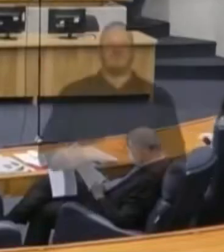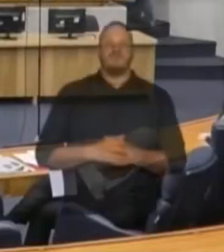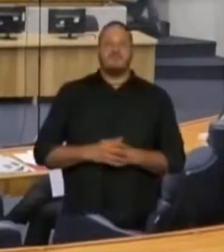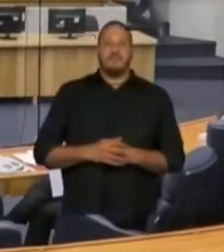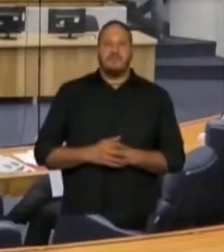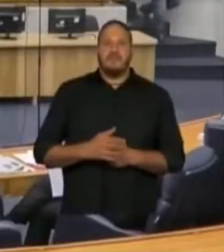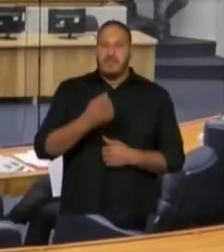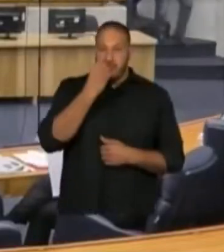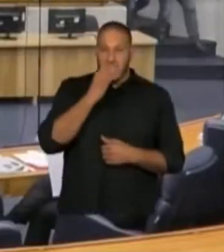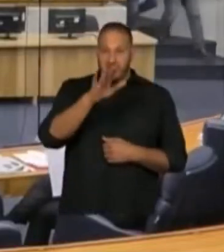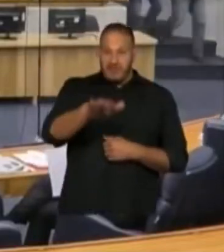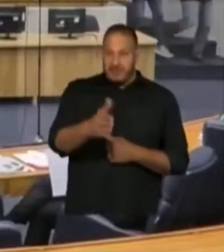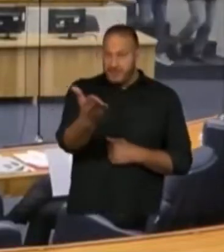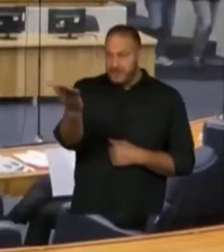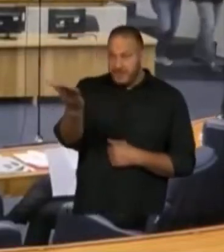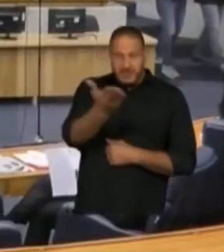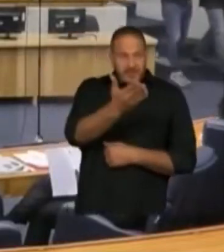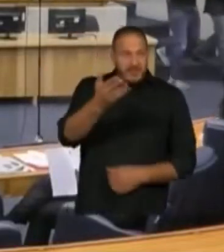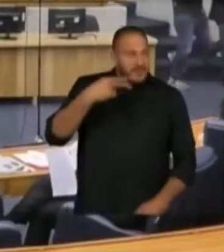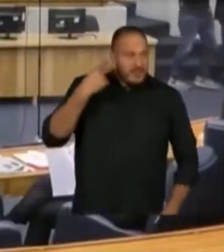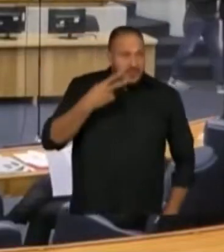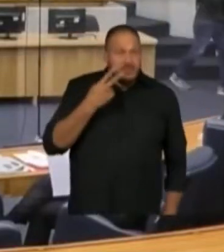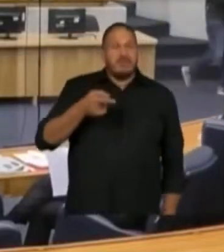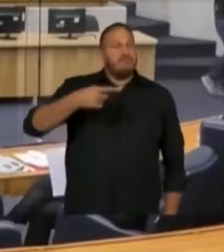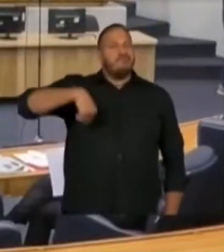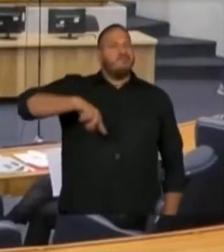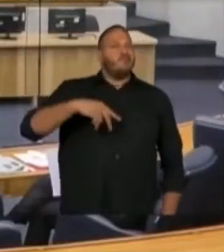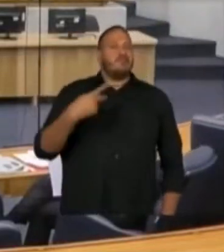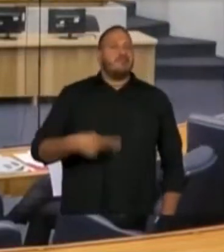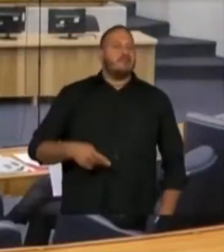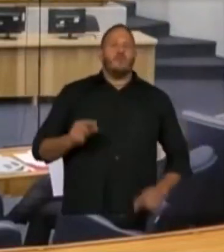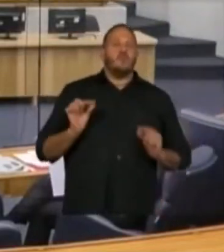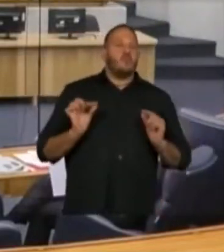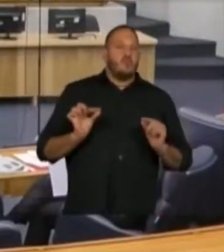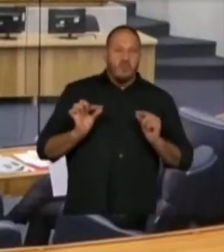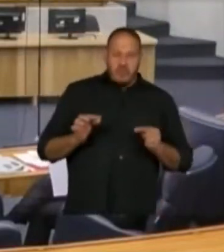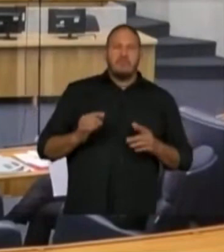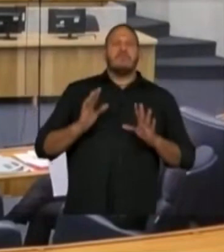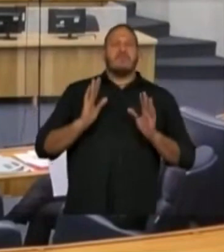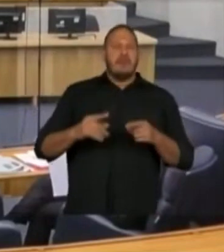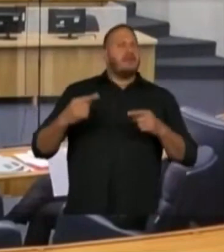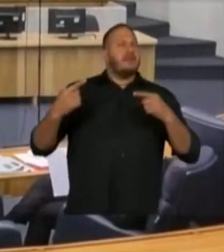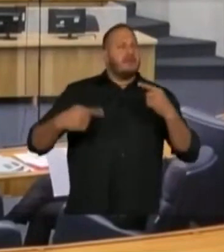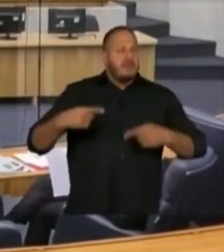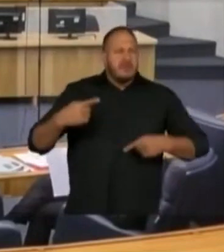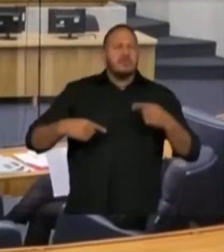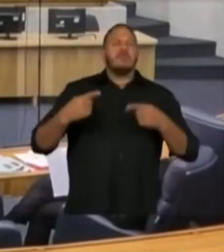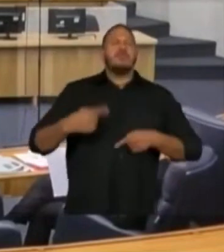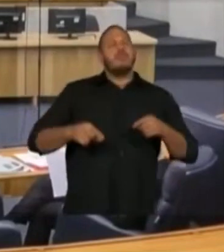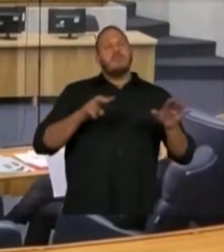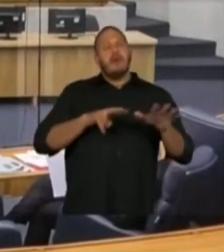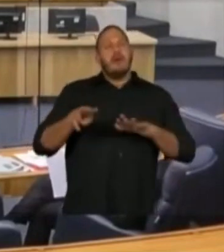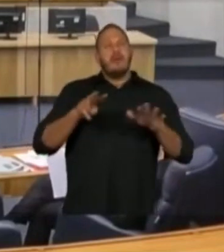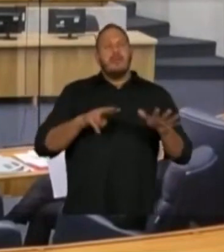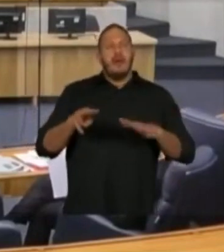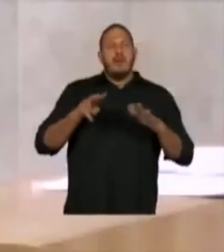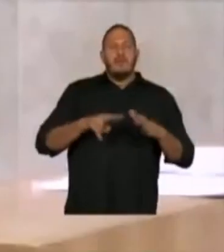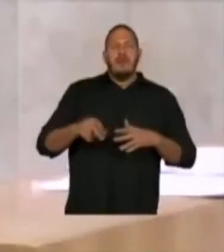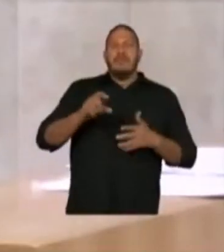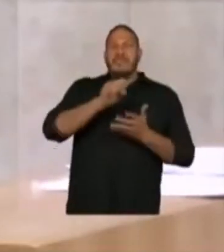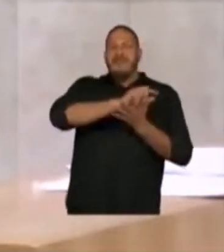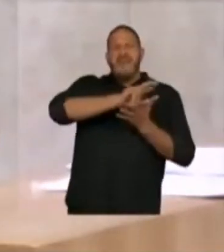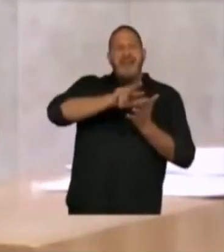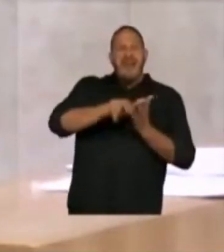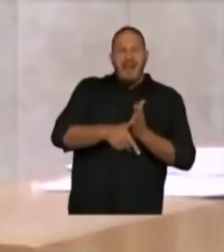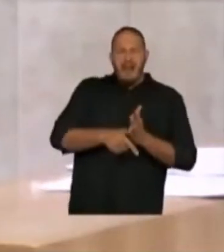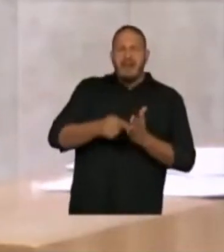Senhores vereadores, nós estamos discutindo, na verdade há várias semanas, uma série de projetos enviados pelo